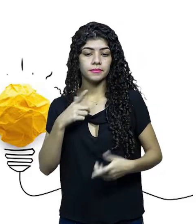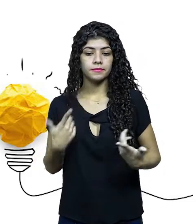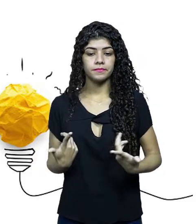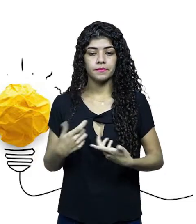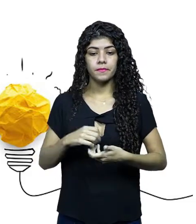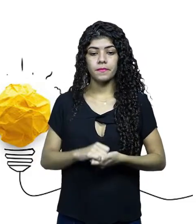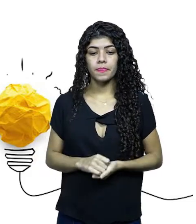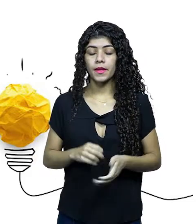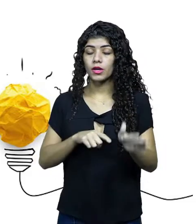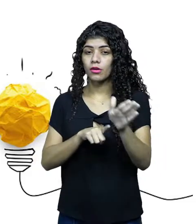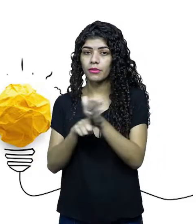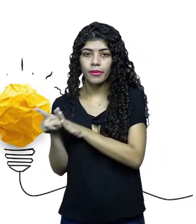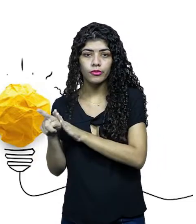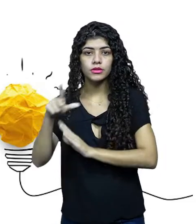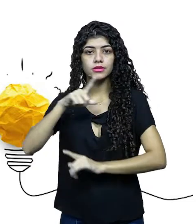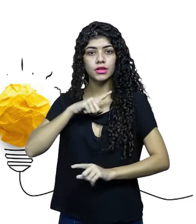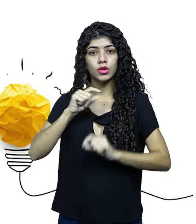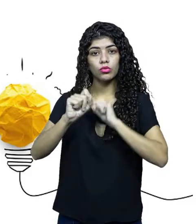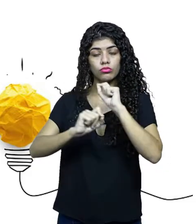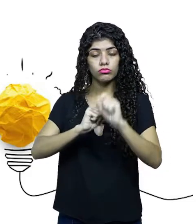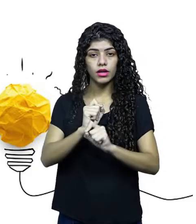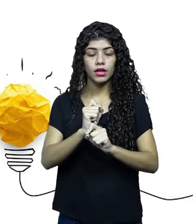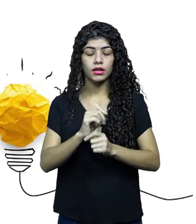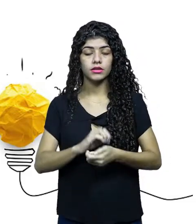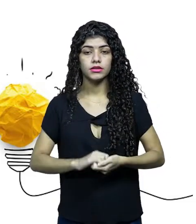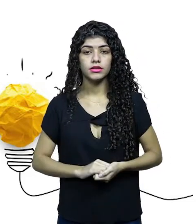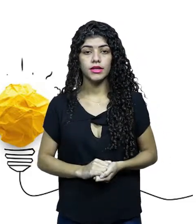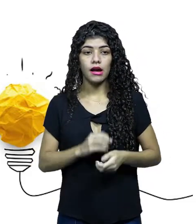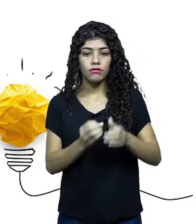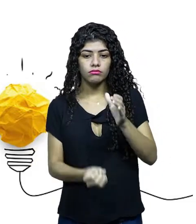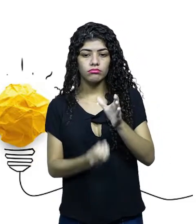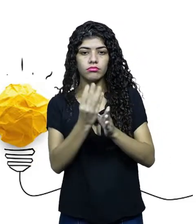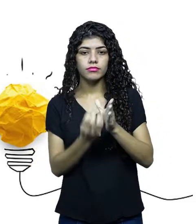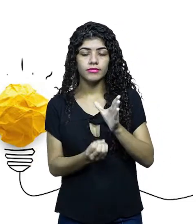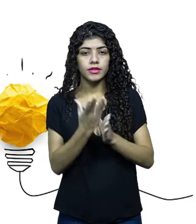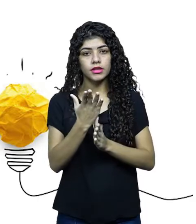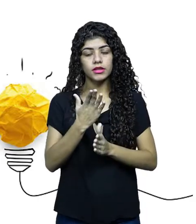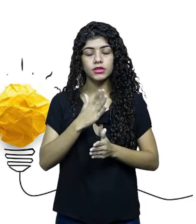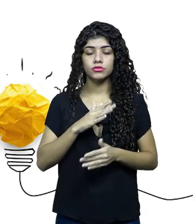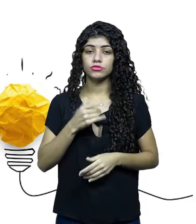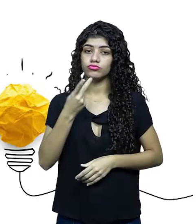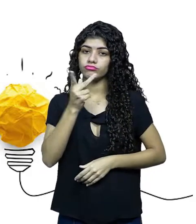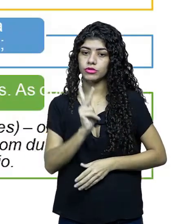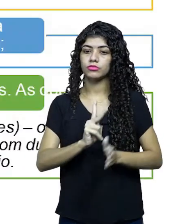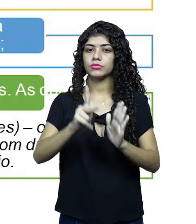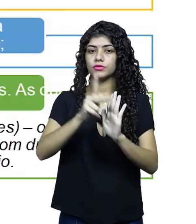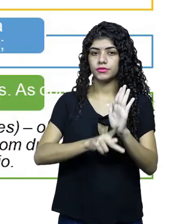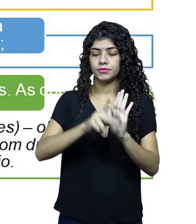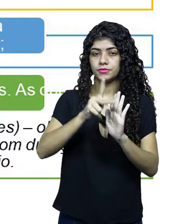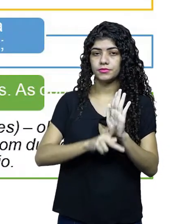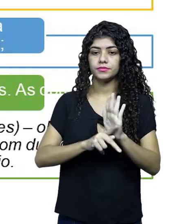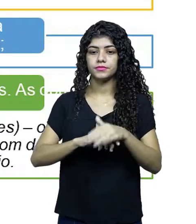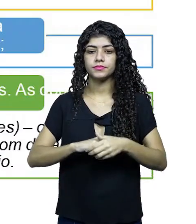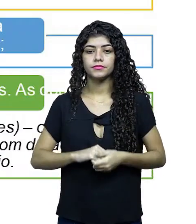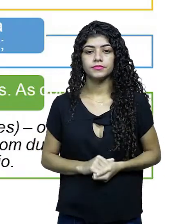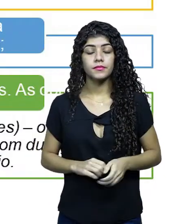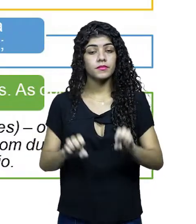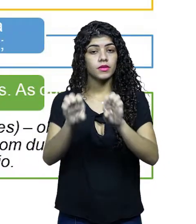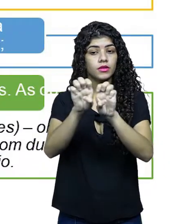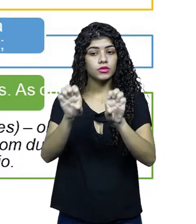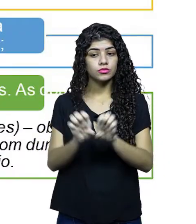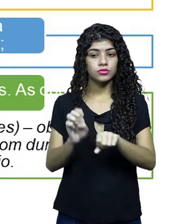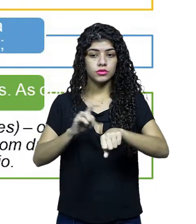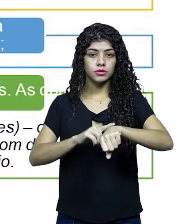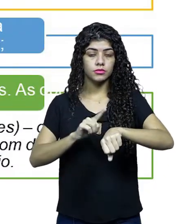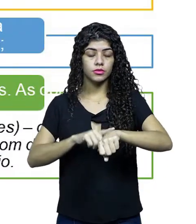Todas essas perguntas, elas vão direcionando e criando o formato do seu projeto. Estrutura